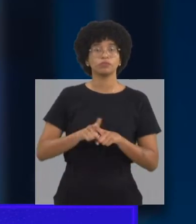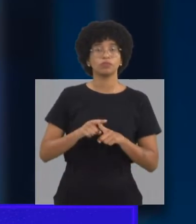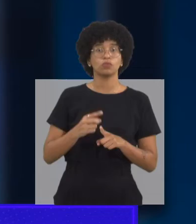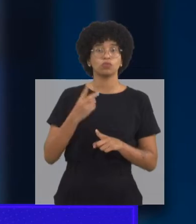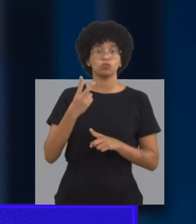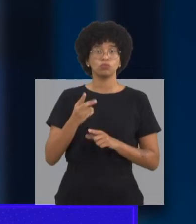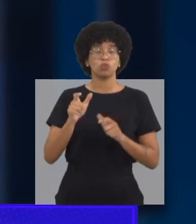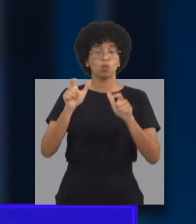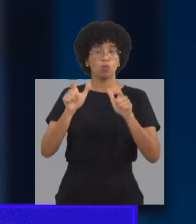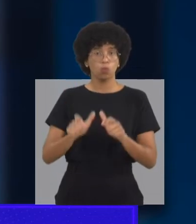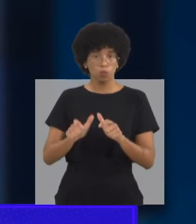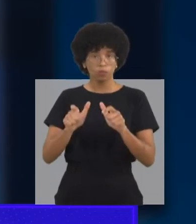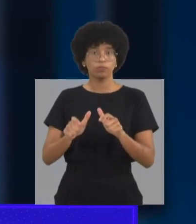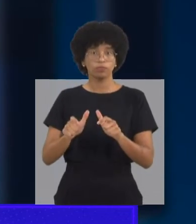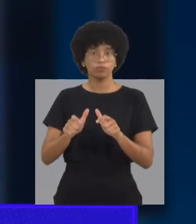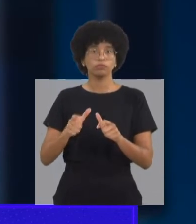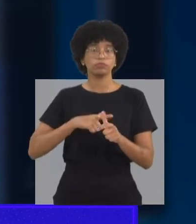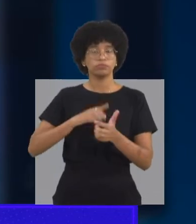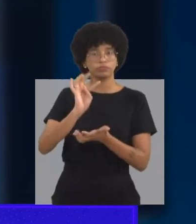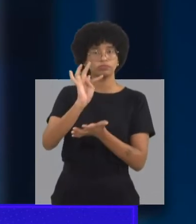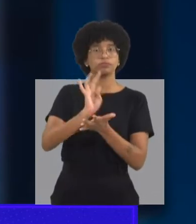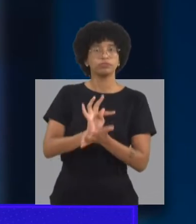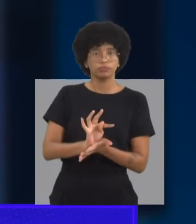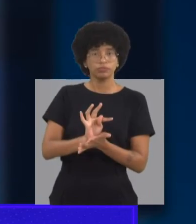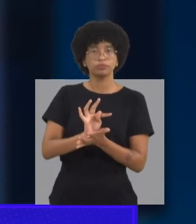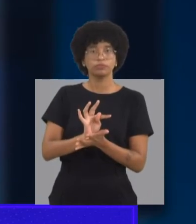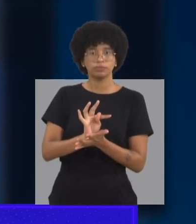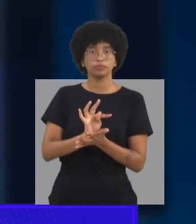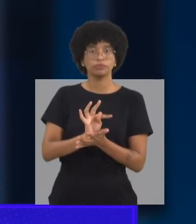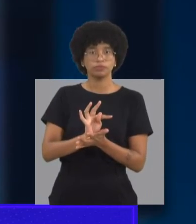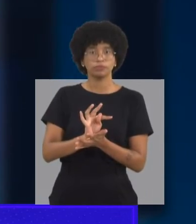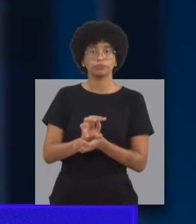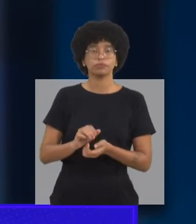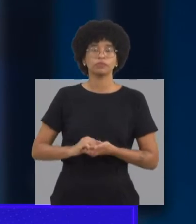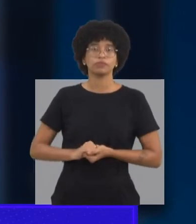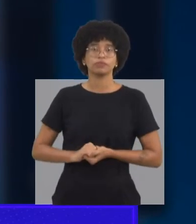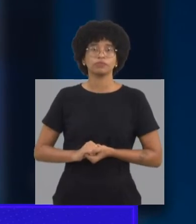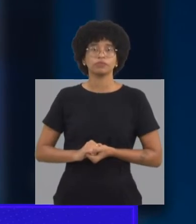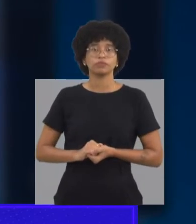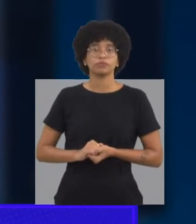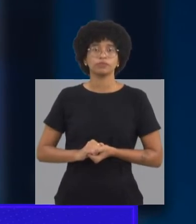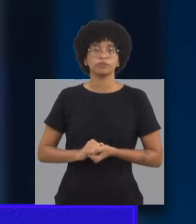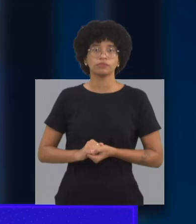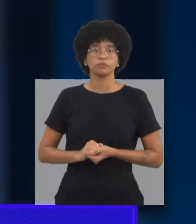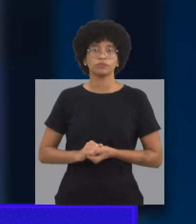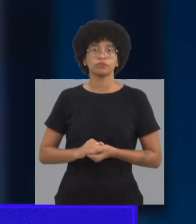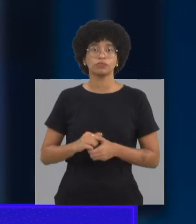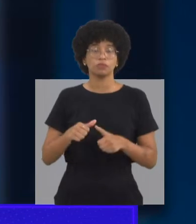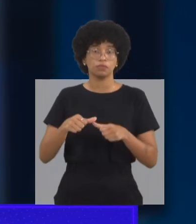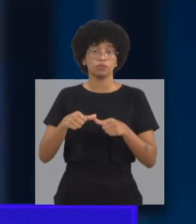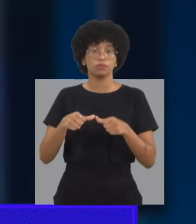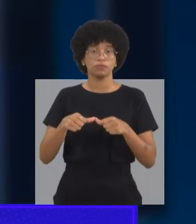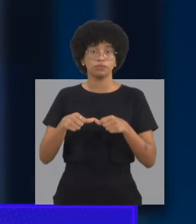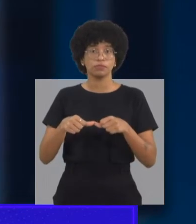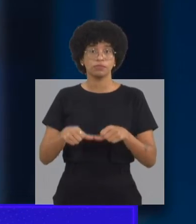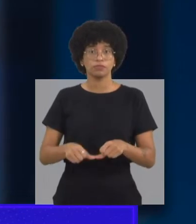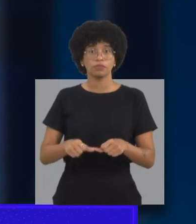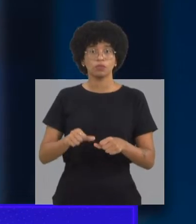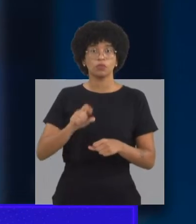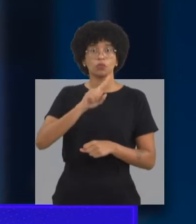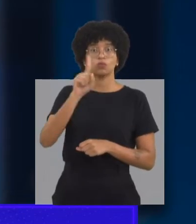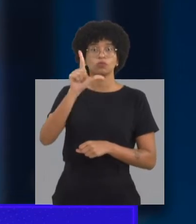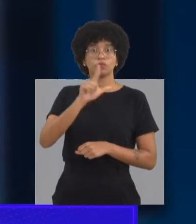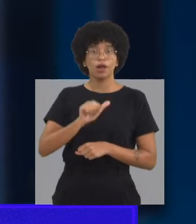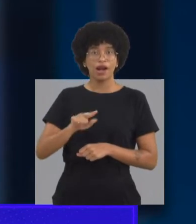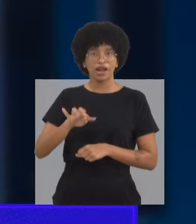-9936-0597, uma mensagem de WhatsApp, a gente dá maiores informações, as duas unidades